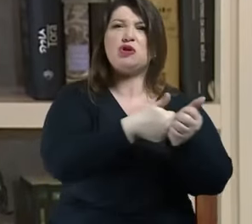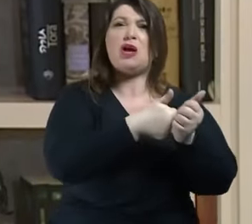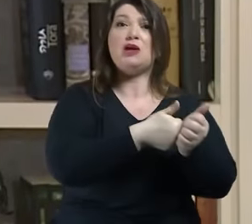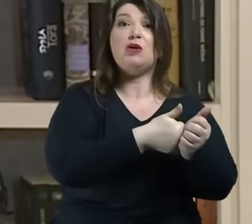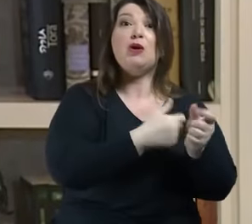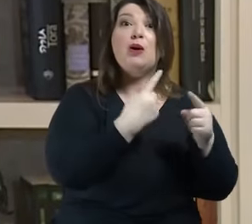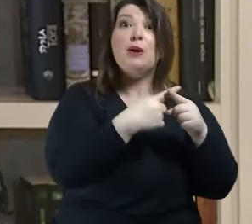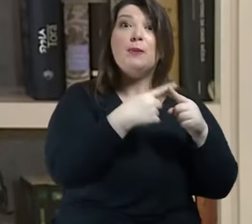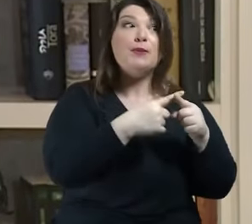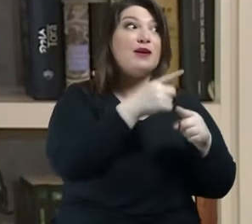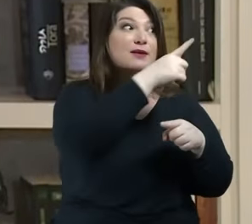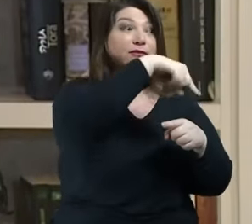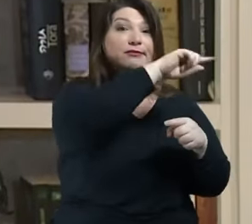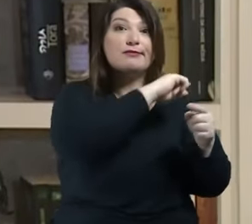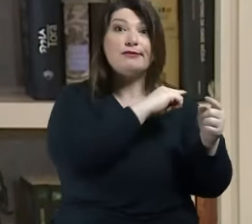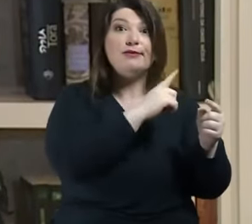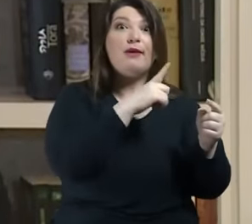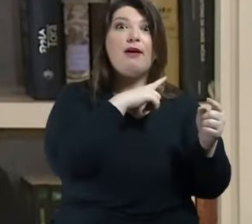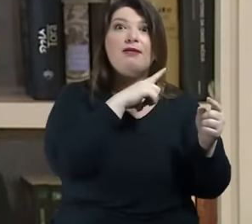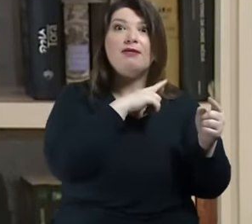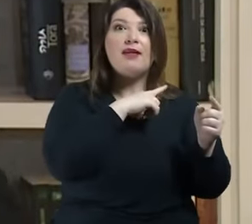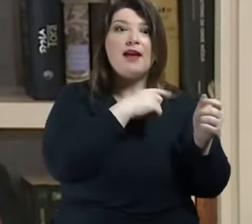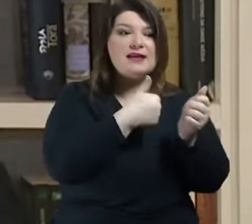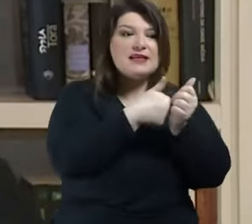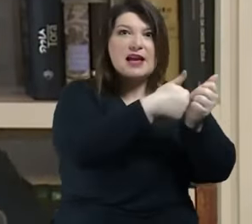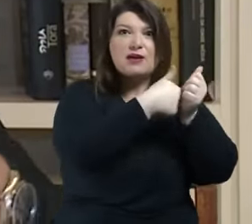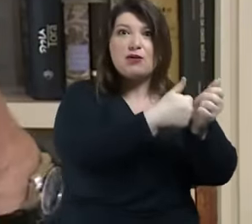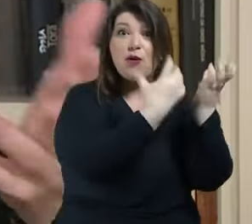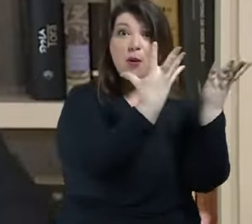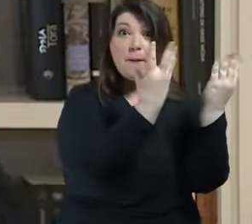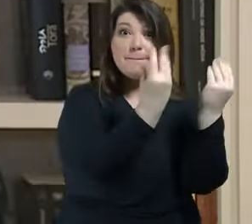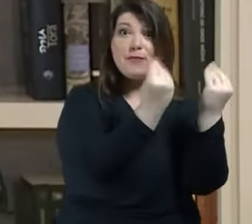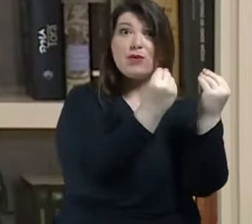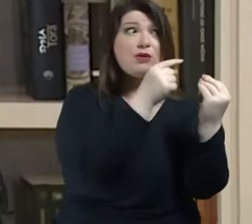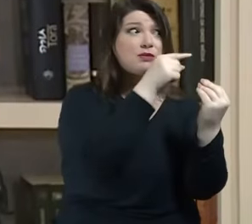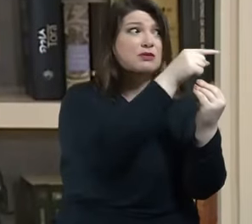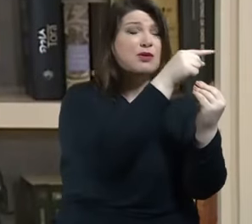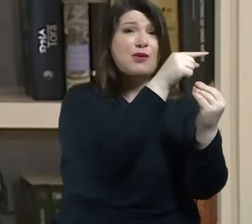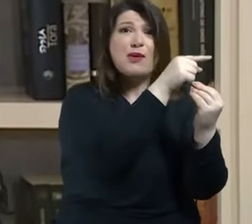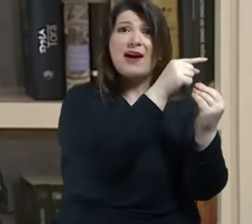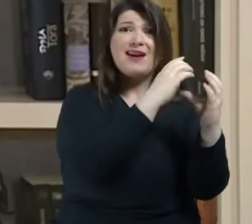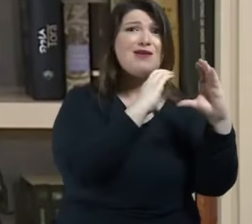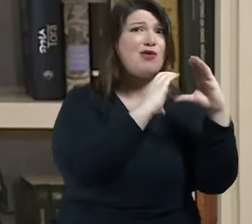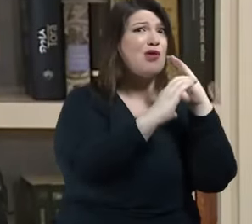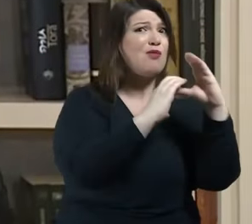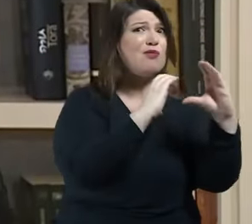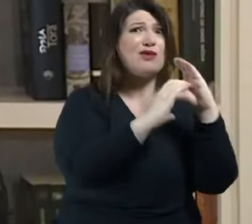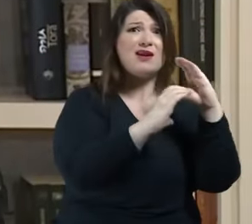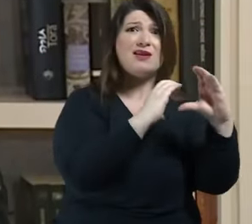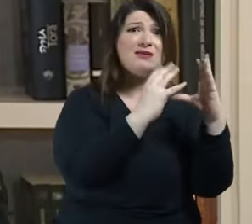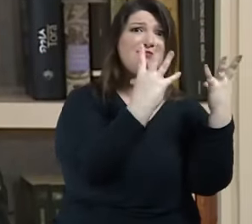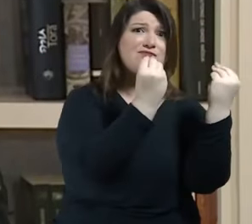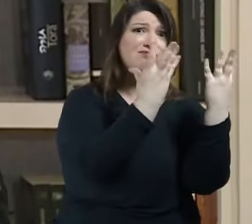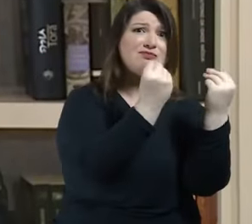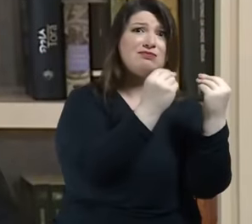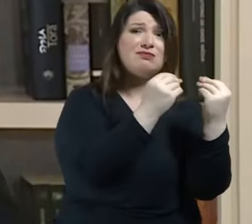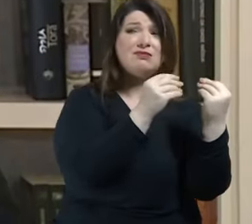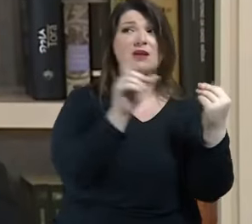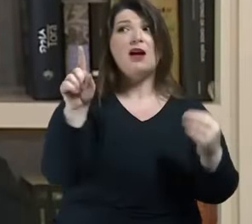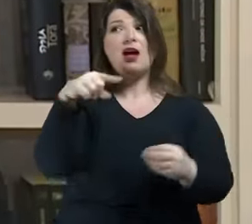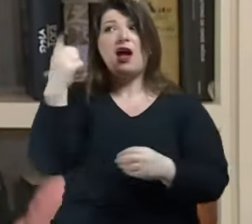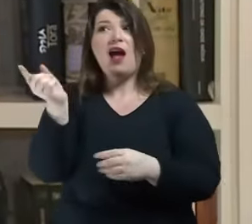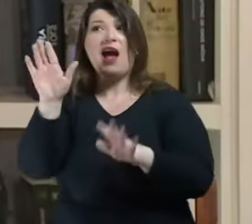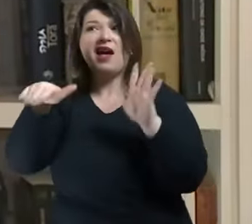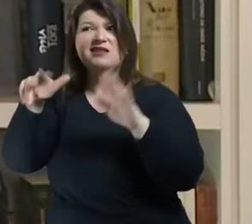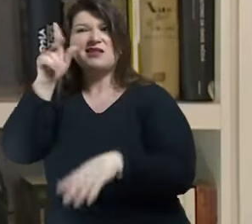comunicação que supera o número total de alunos da sua universidade o número total de